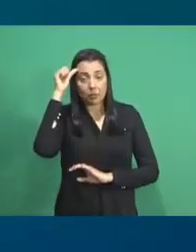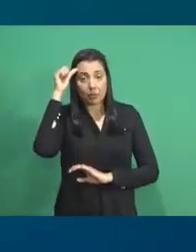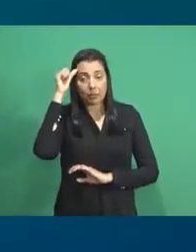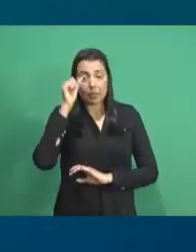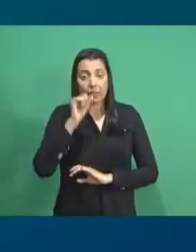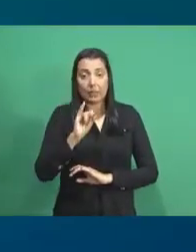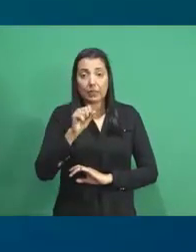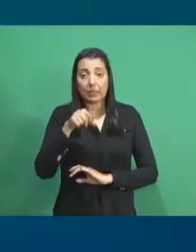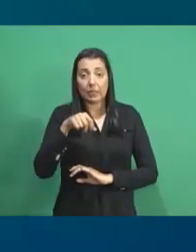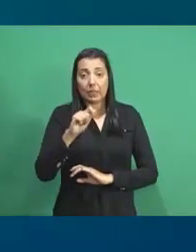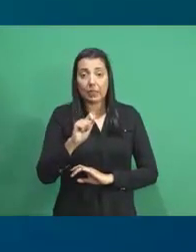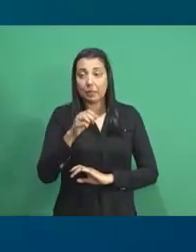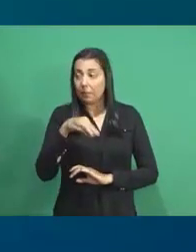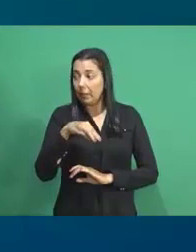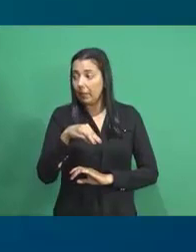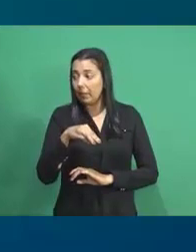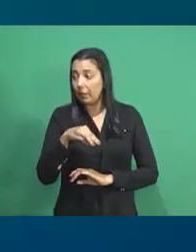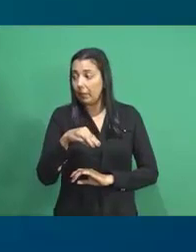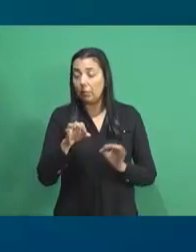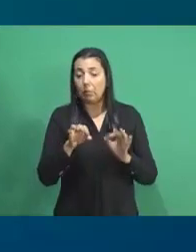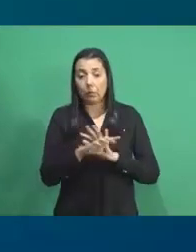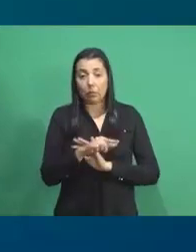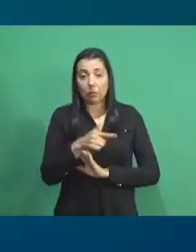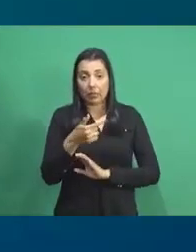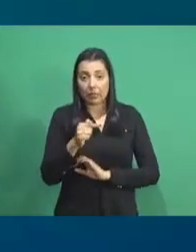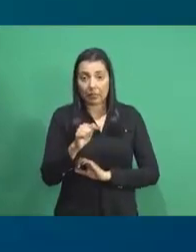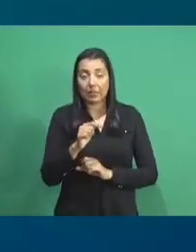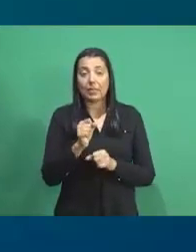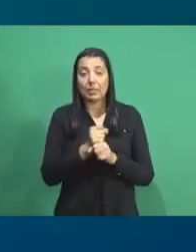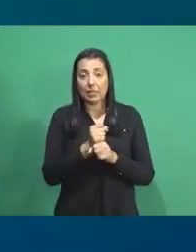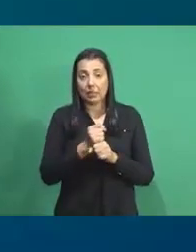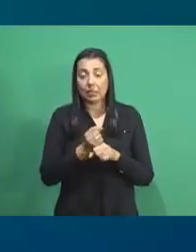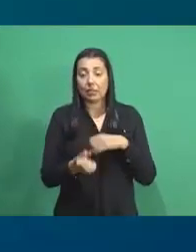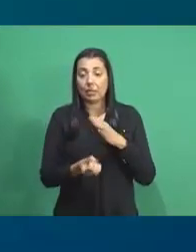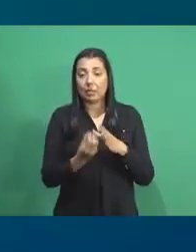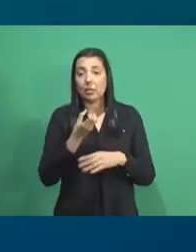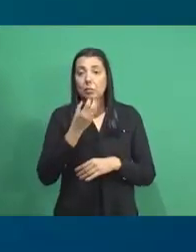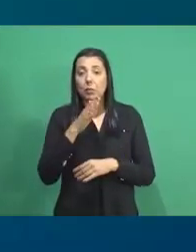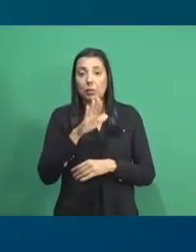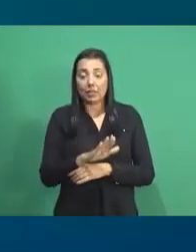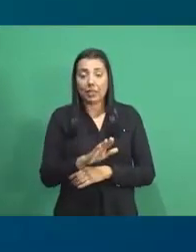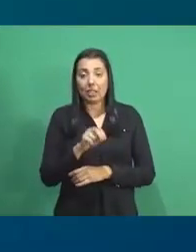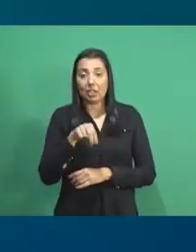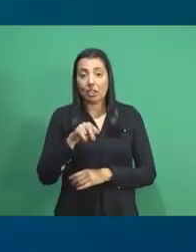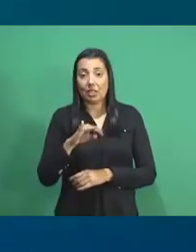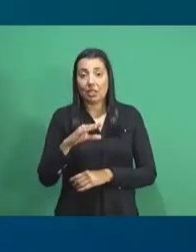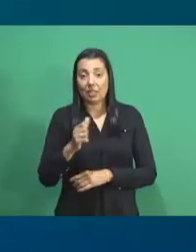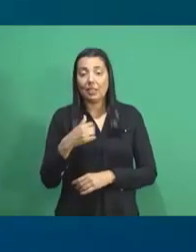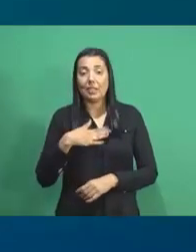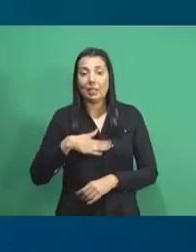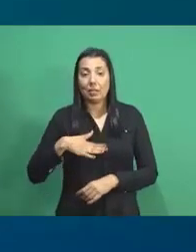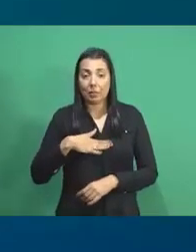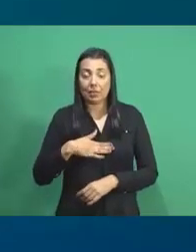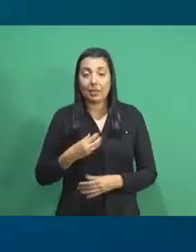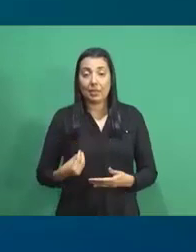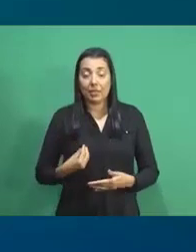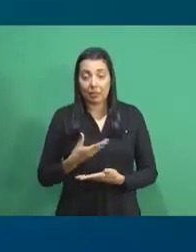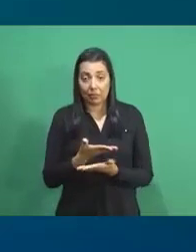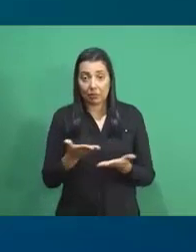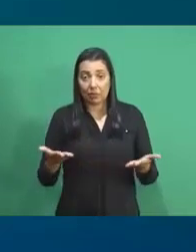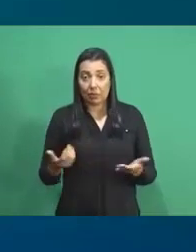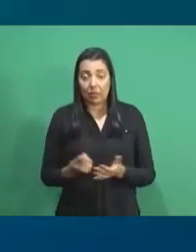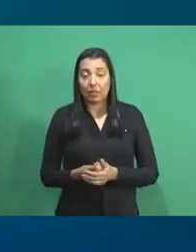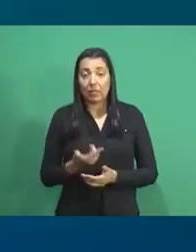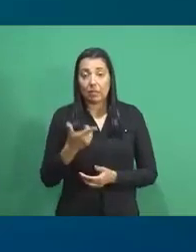completou 70 anos de criação. Boa tarde, Nika. É um prazer estar aqui com vocês